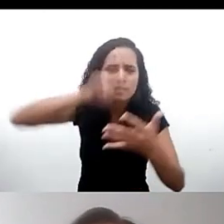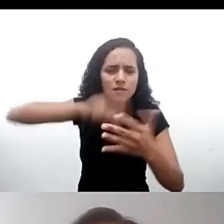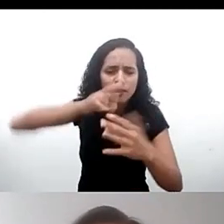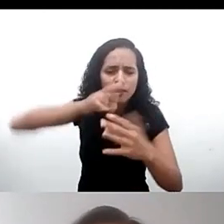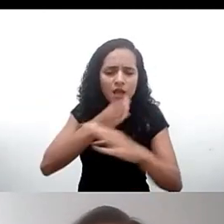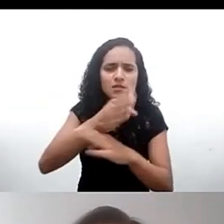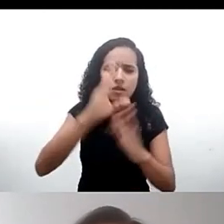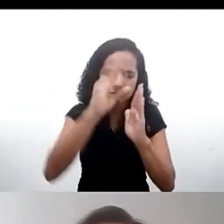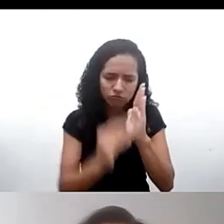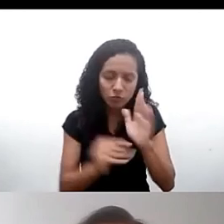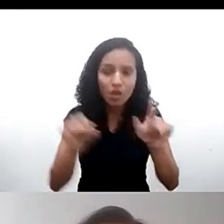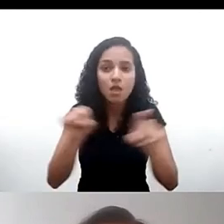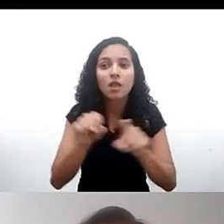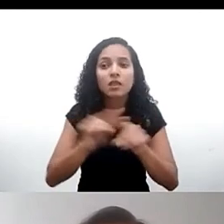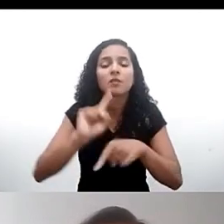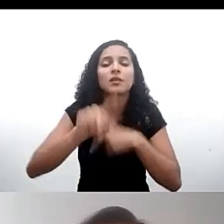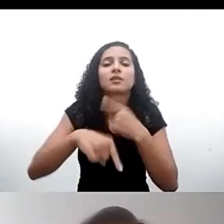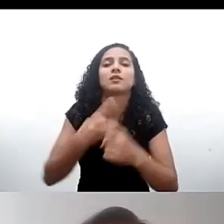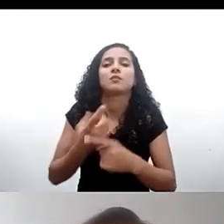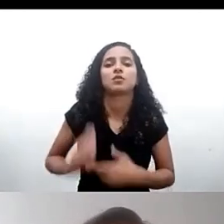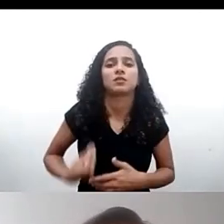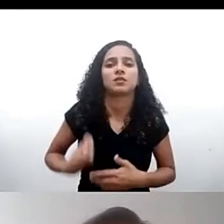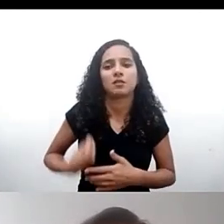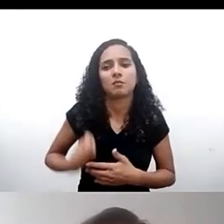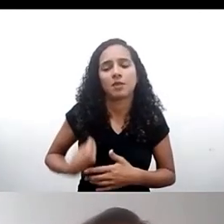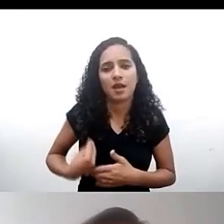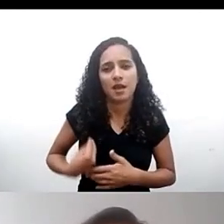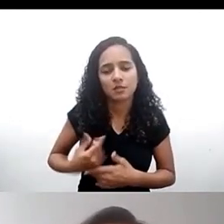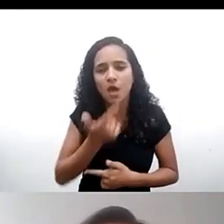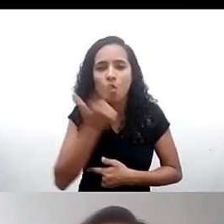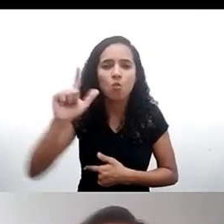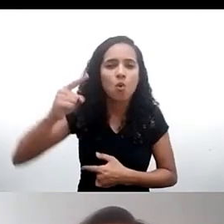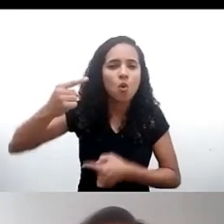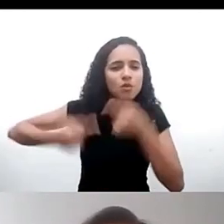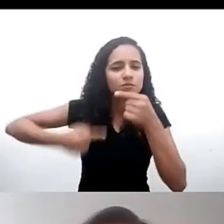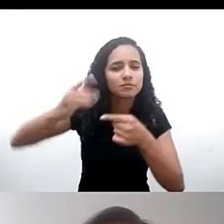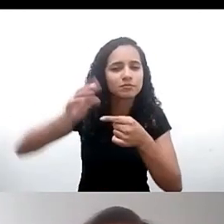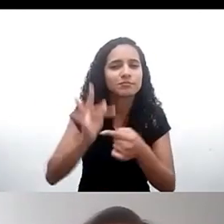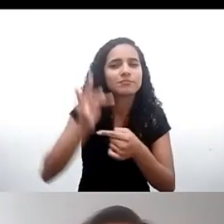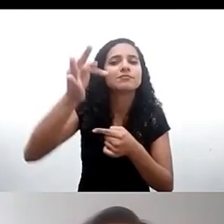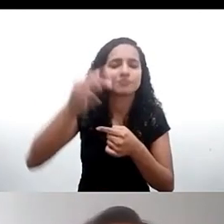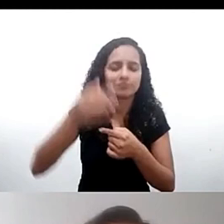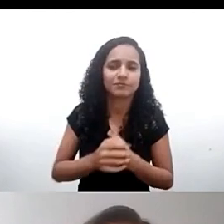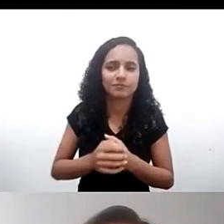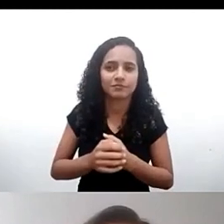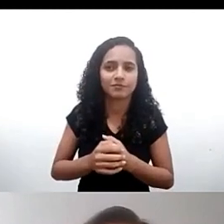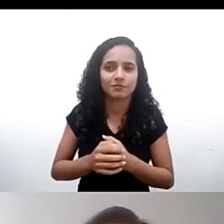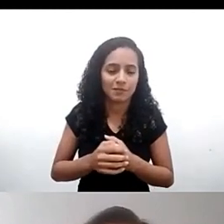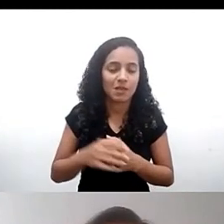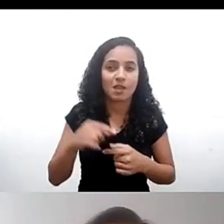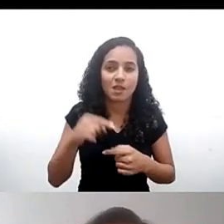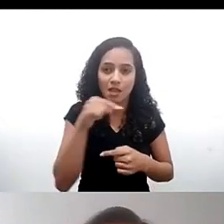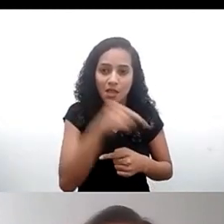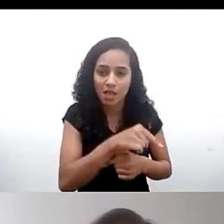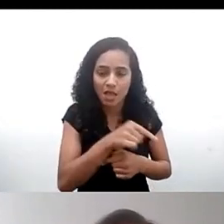e também possa depois participar conosco de um outro ciclo de debate e para isso assinem nossas newsletters do